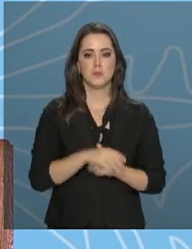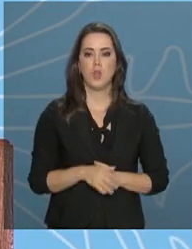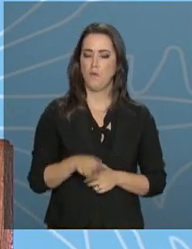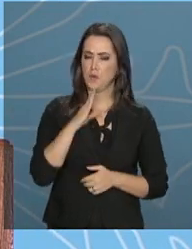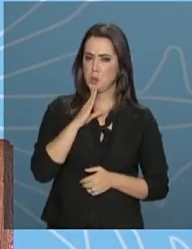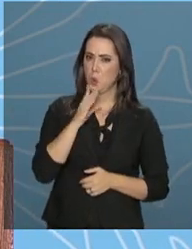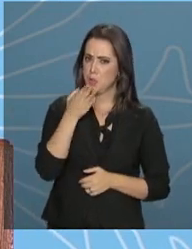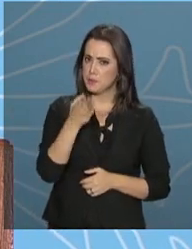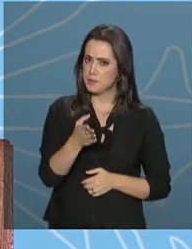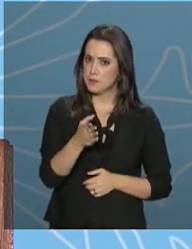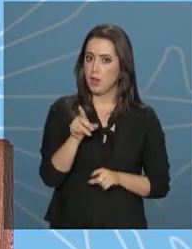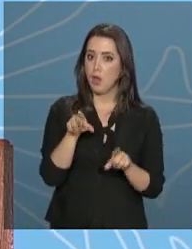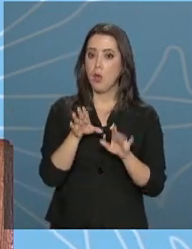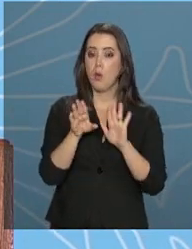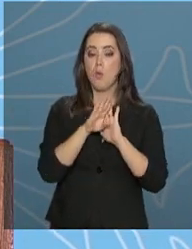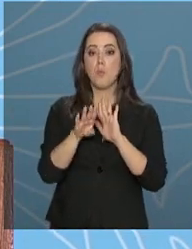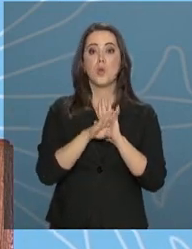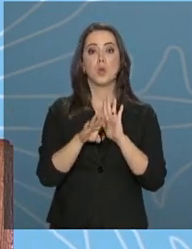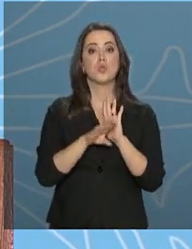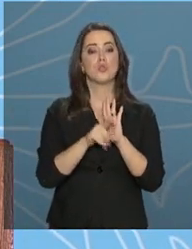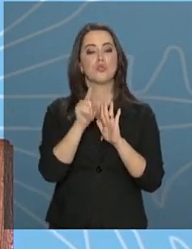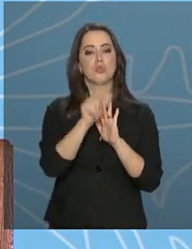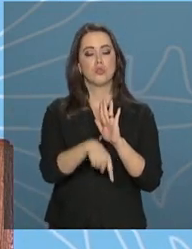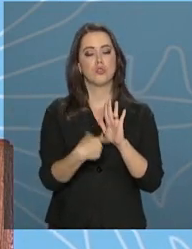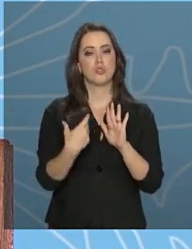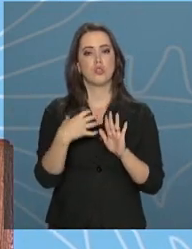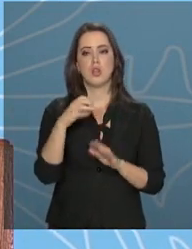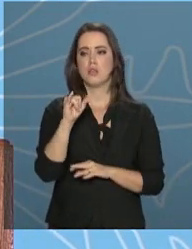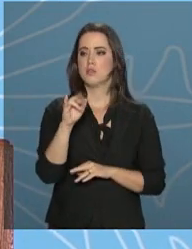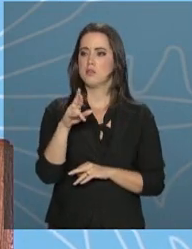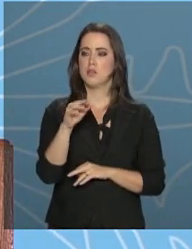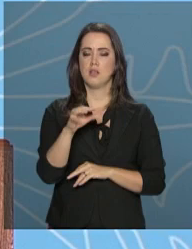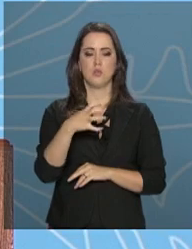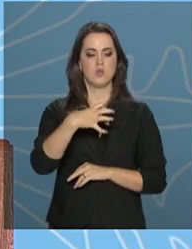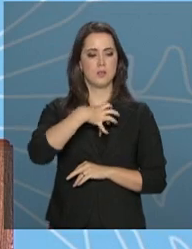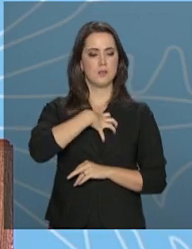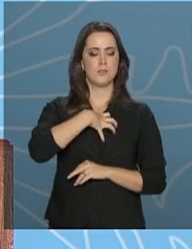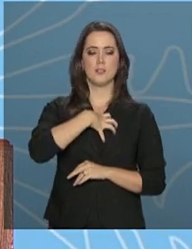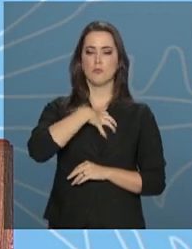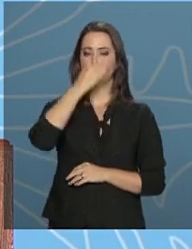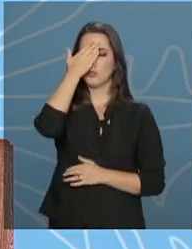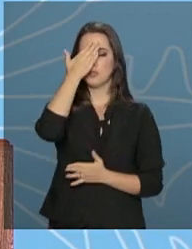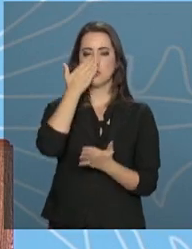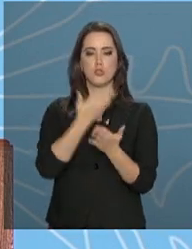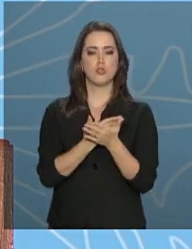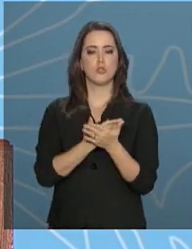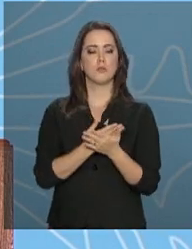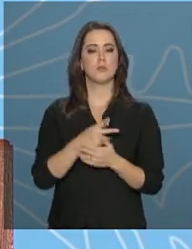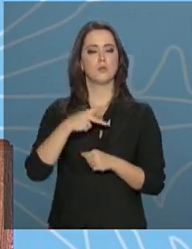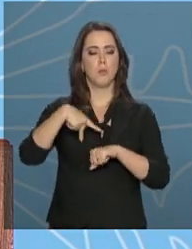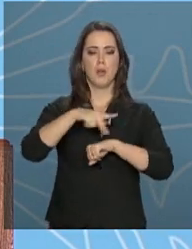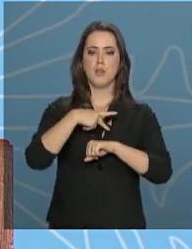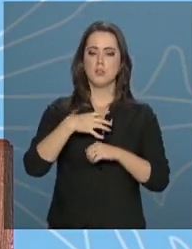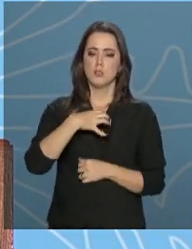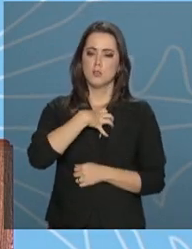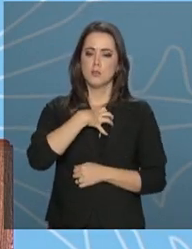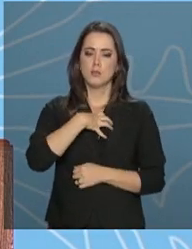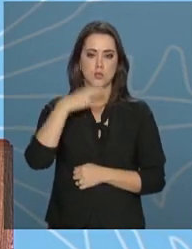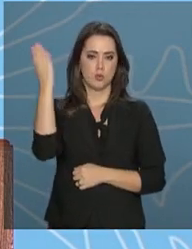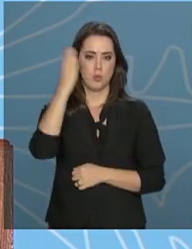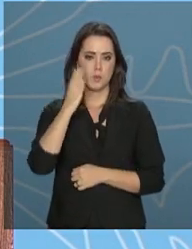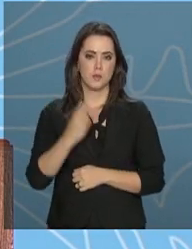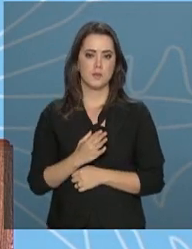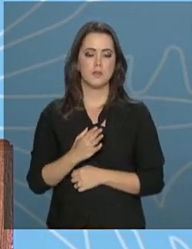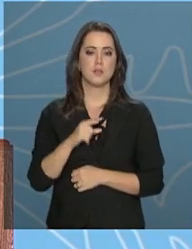projeto, você se sente otimista, você sente que o Brasil